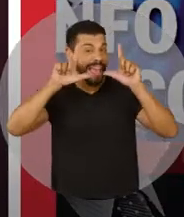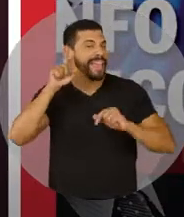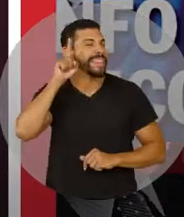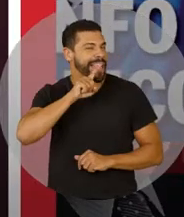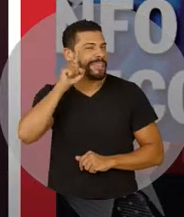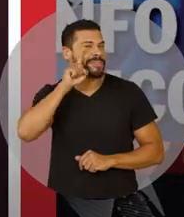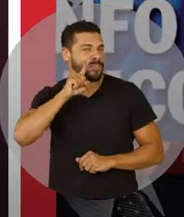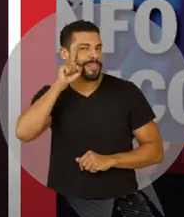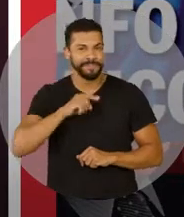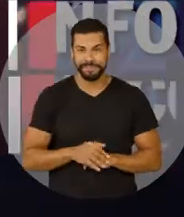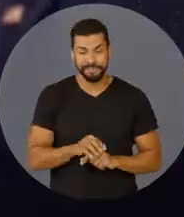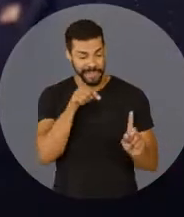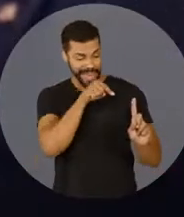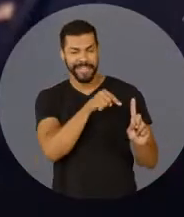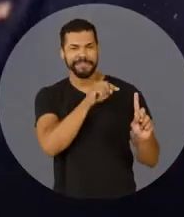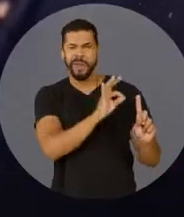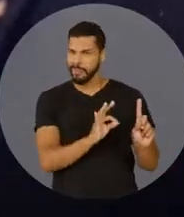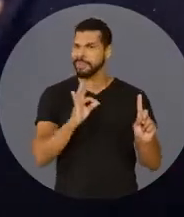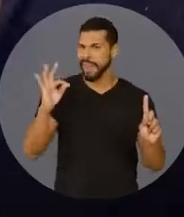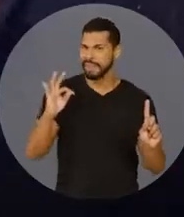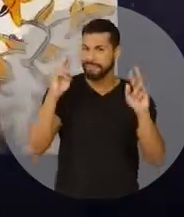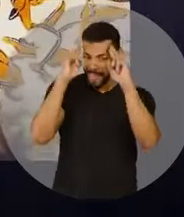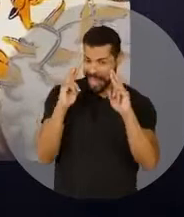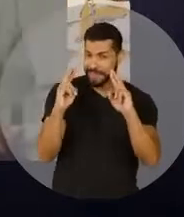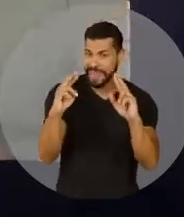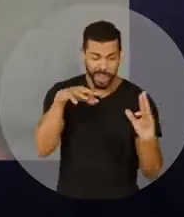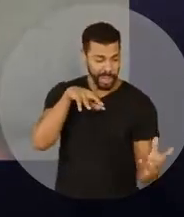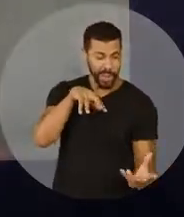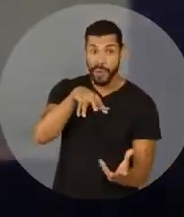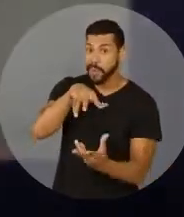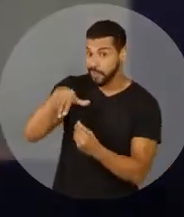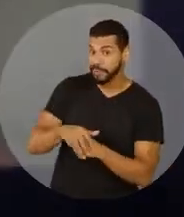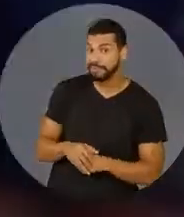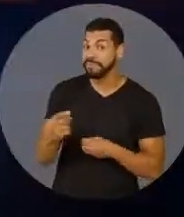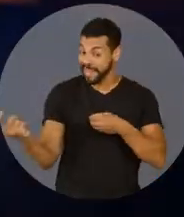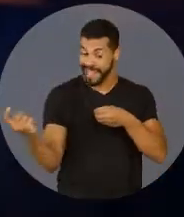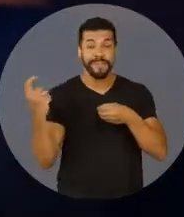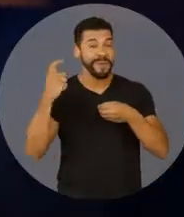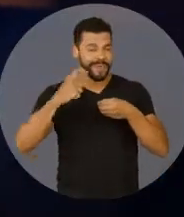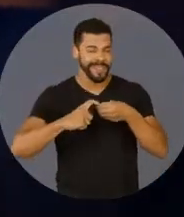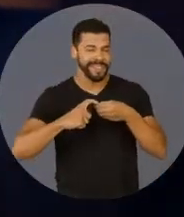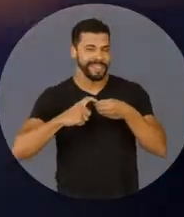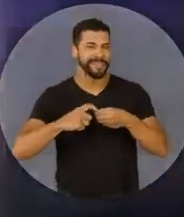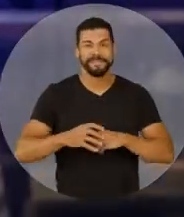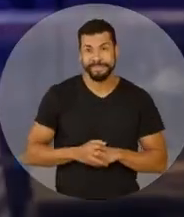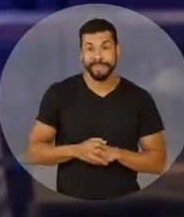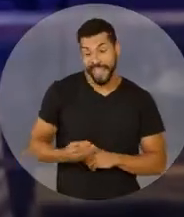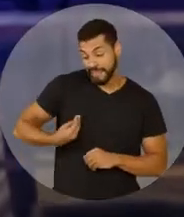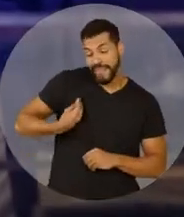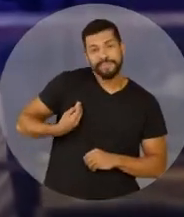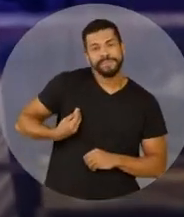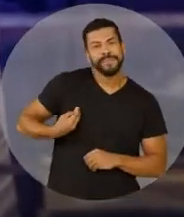nos Estados Unidos. Ele é o cara, respeitado no mundo inteiro. É, esse cara tá voltando